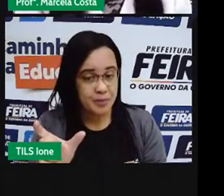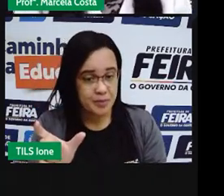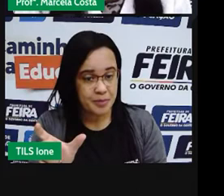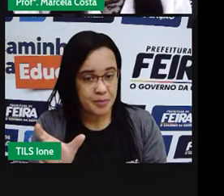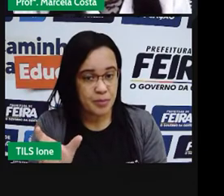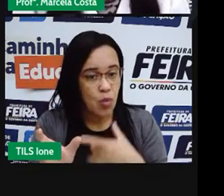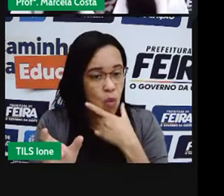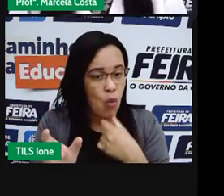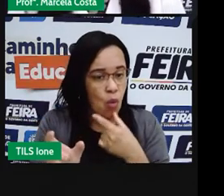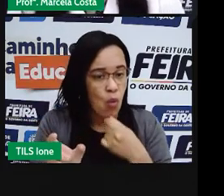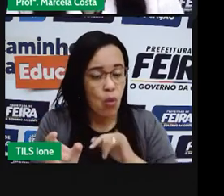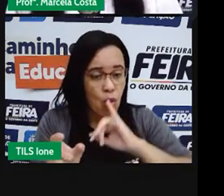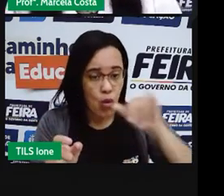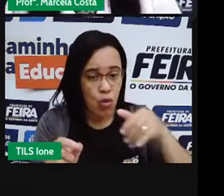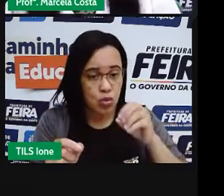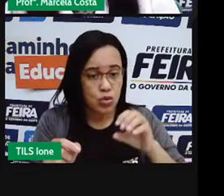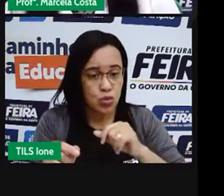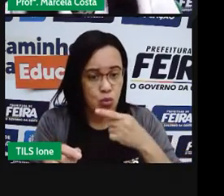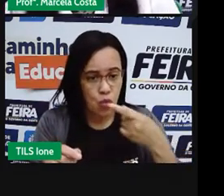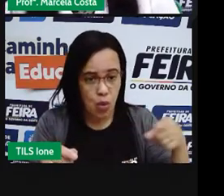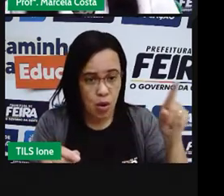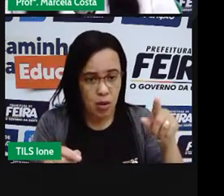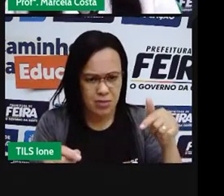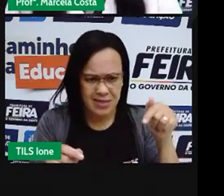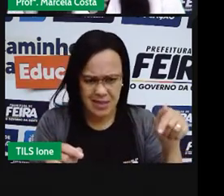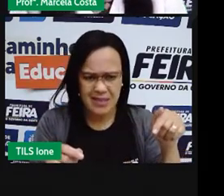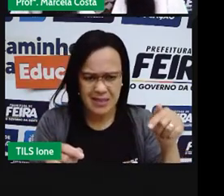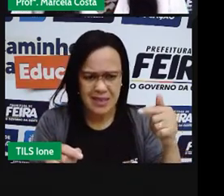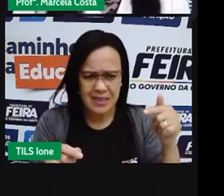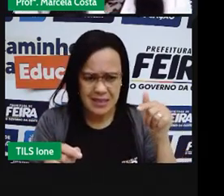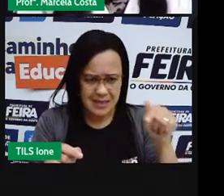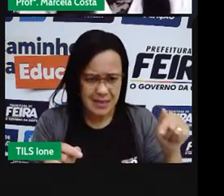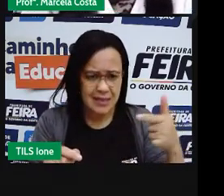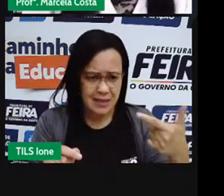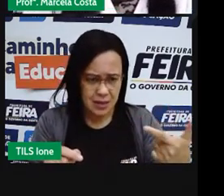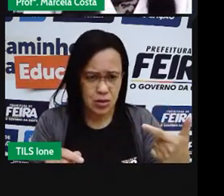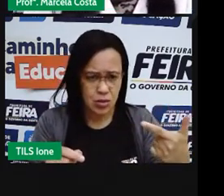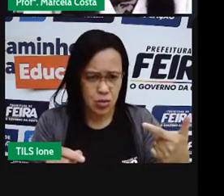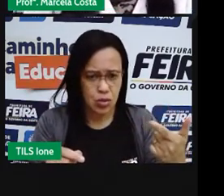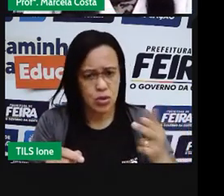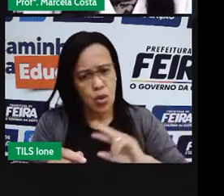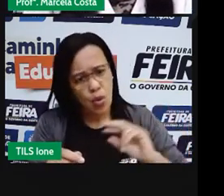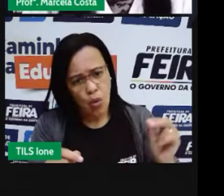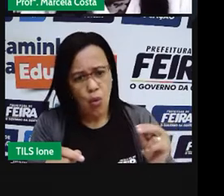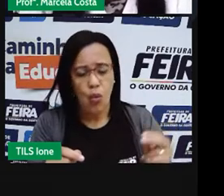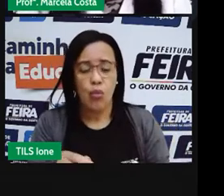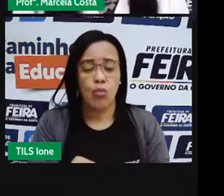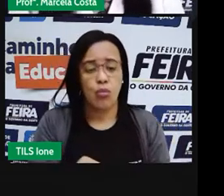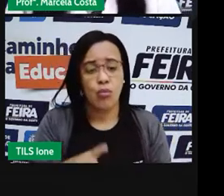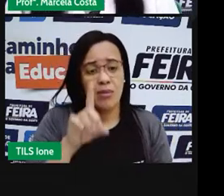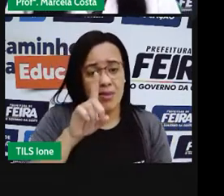Foi Davi que pagou 89 reais. Ou foi Arista que pagou 55 reais?